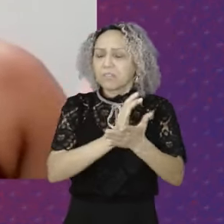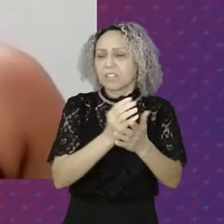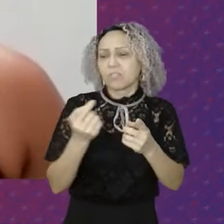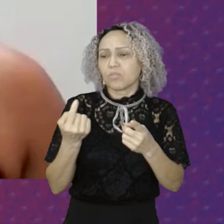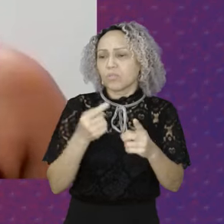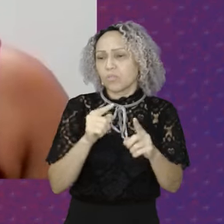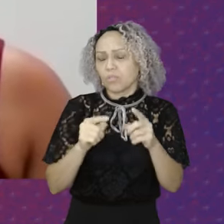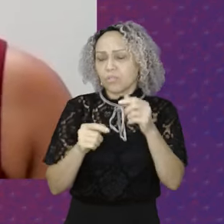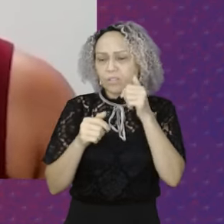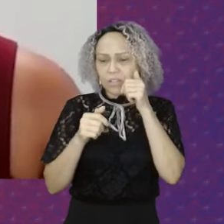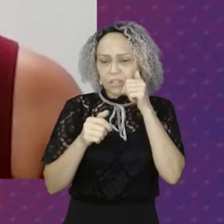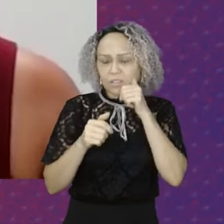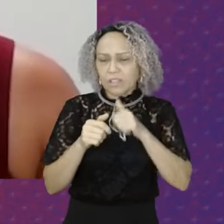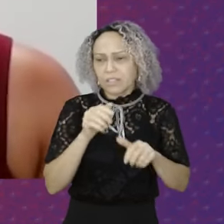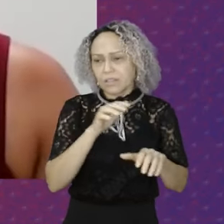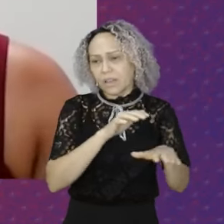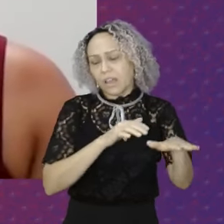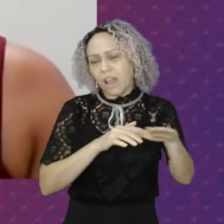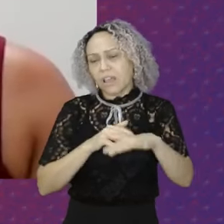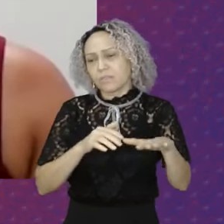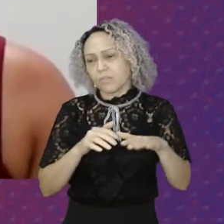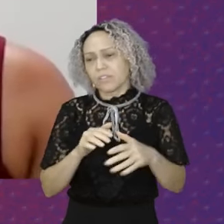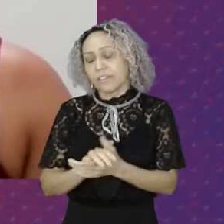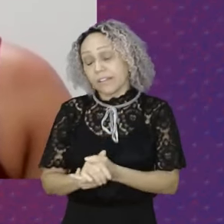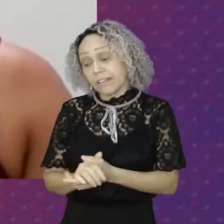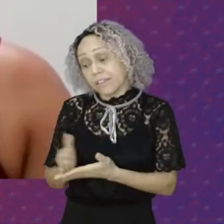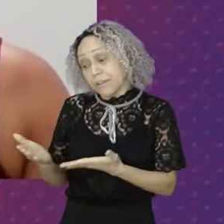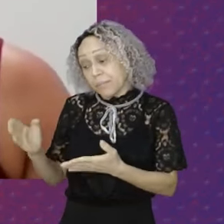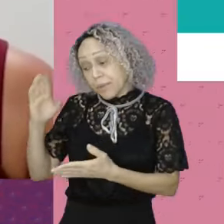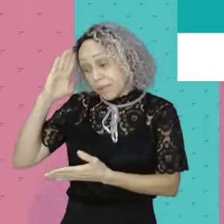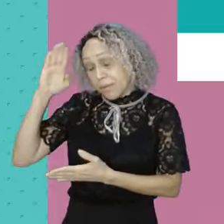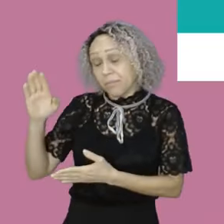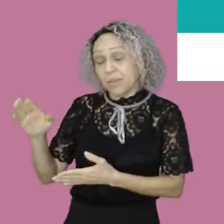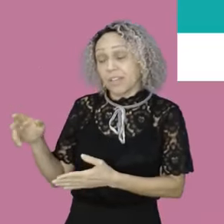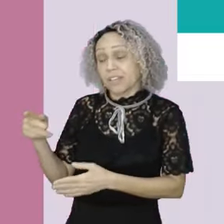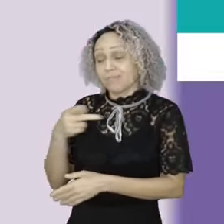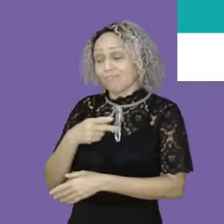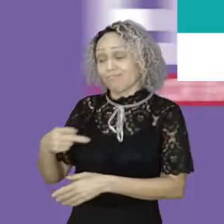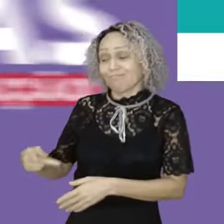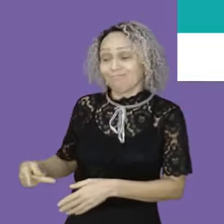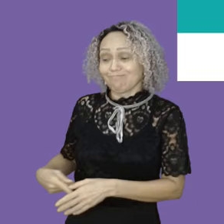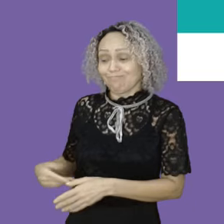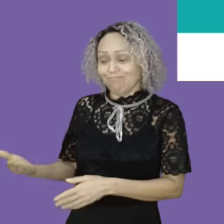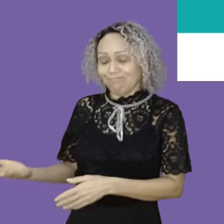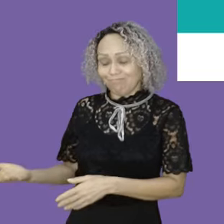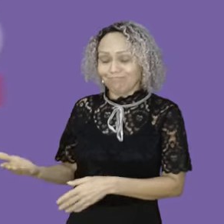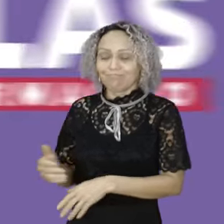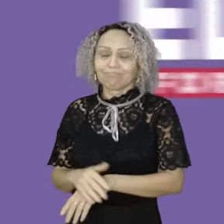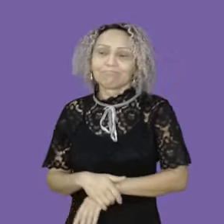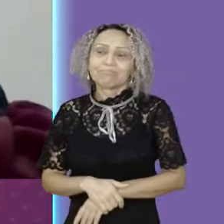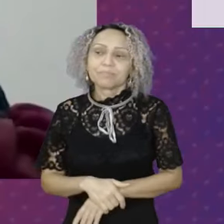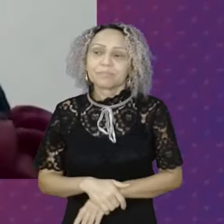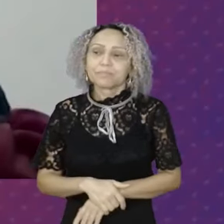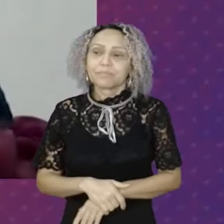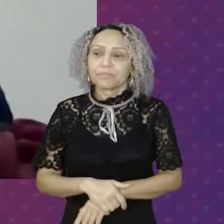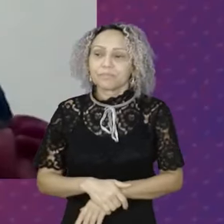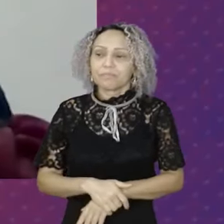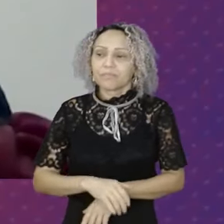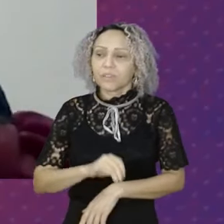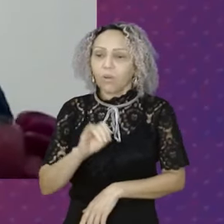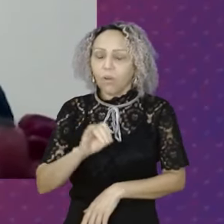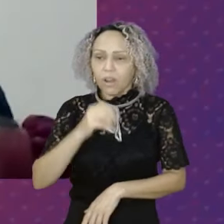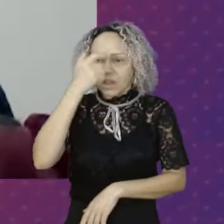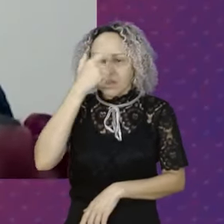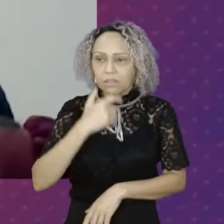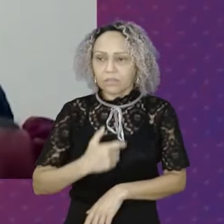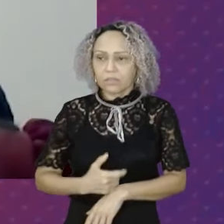A pessoa que estava ocupando A cadeira de presidente da república Na época Olá Eu